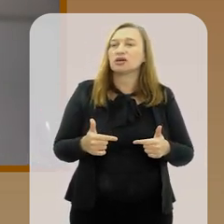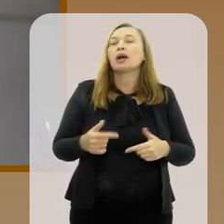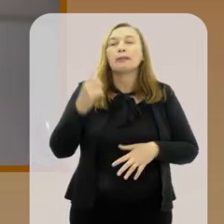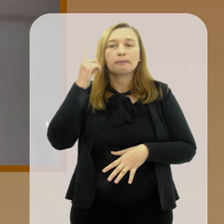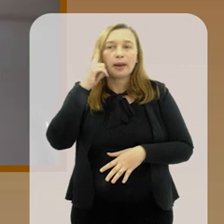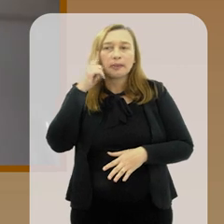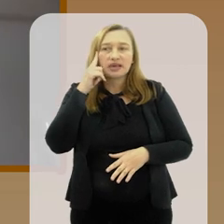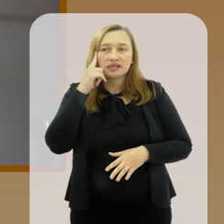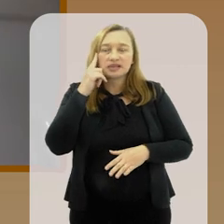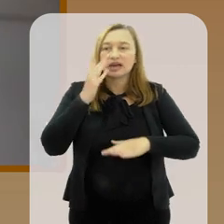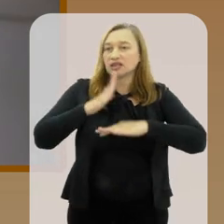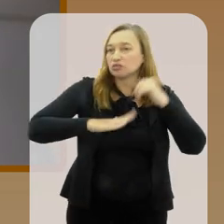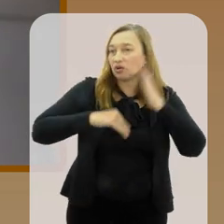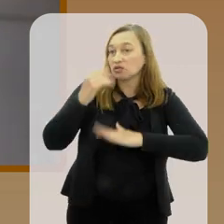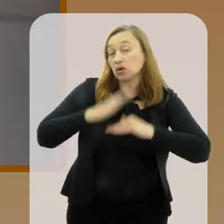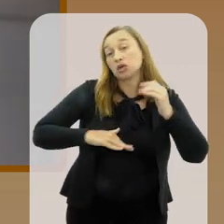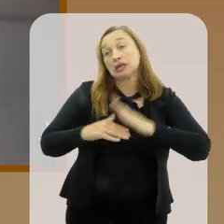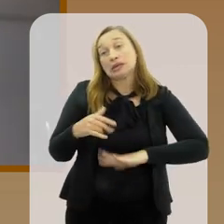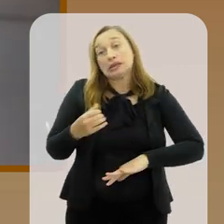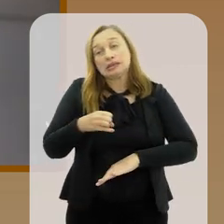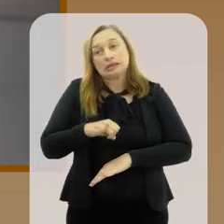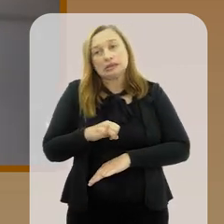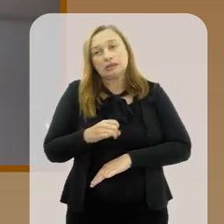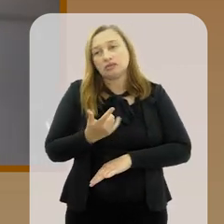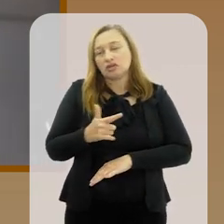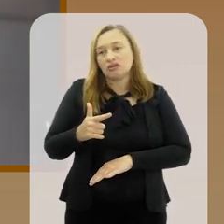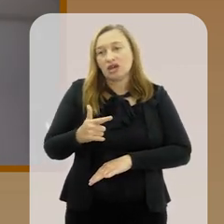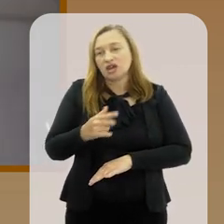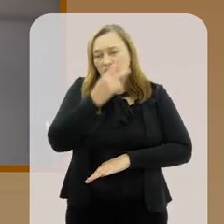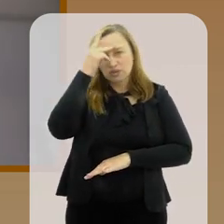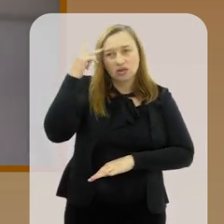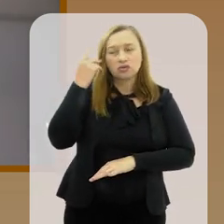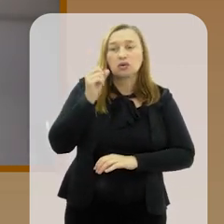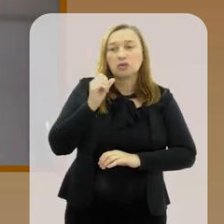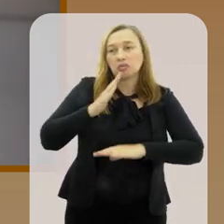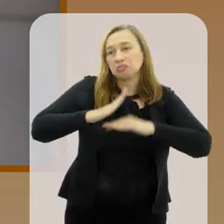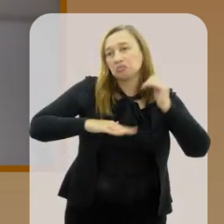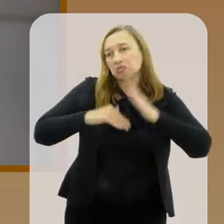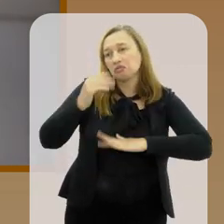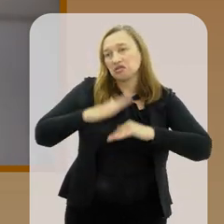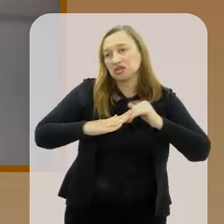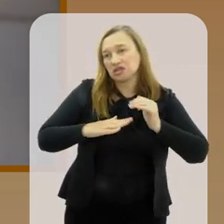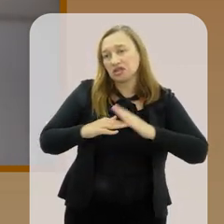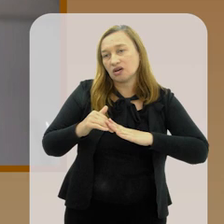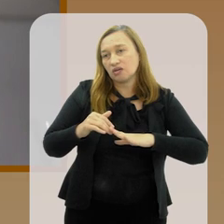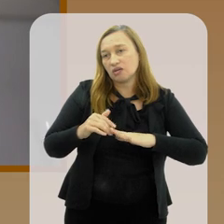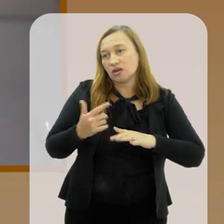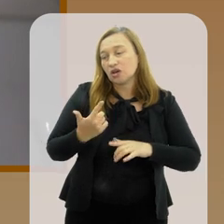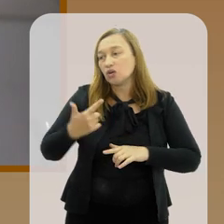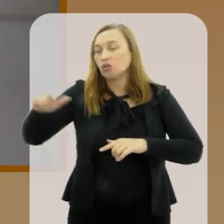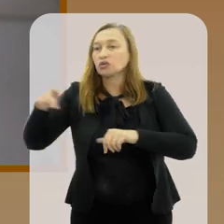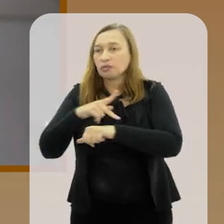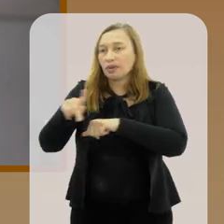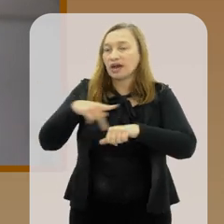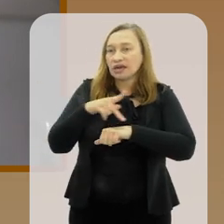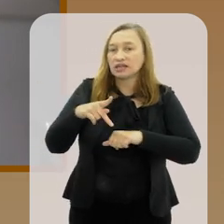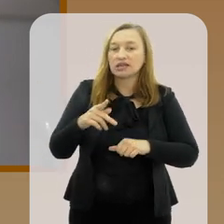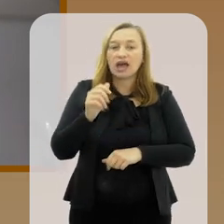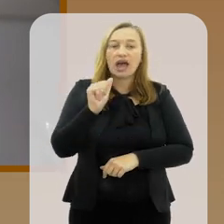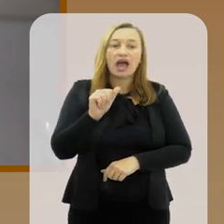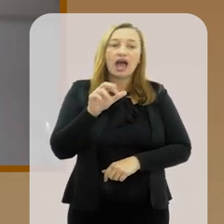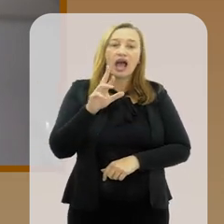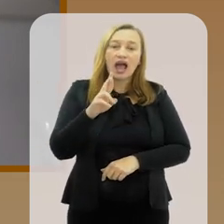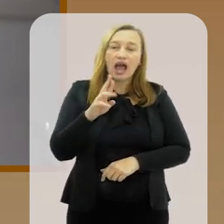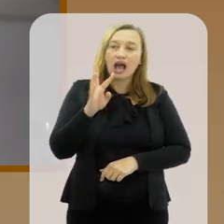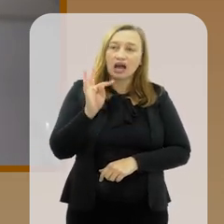pensar nessas carreiras senão as pessoas existem simplesmente ou podem considerar que carreira tem que ser feita em um país mais